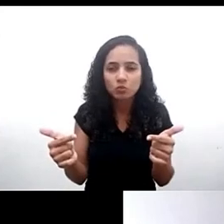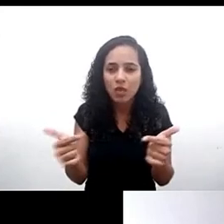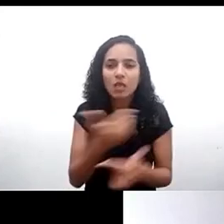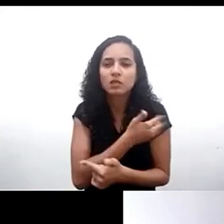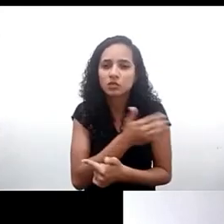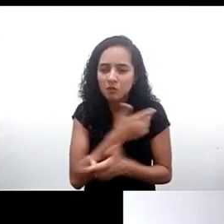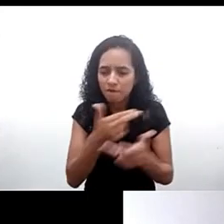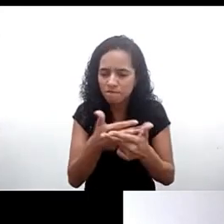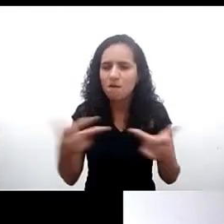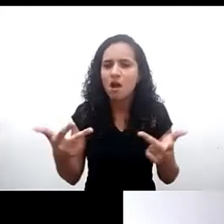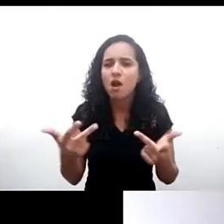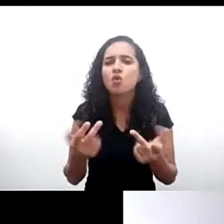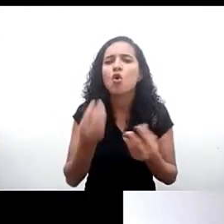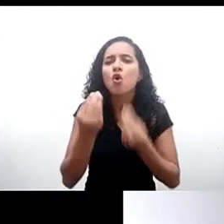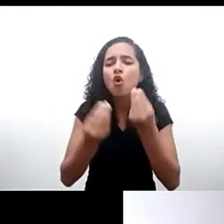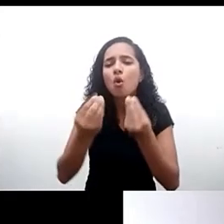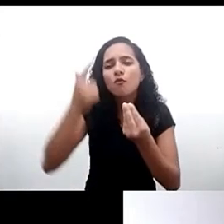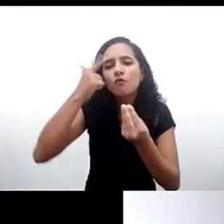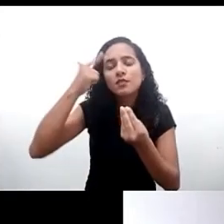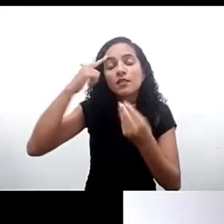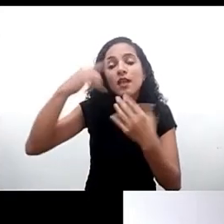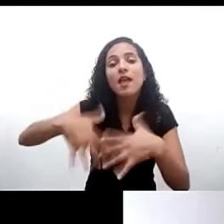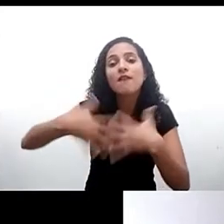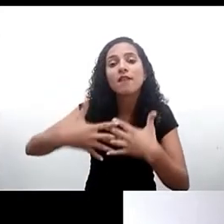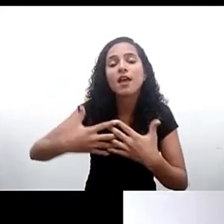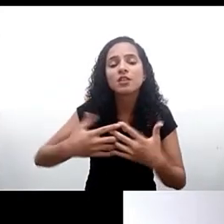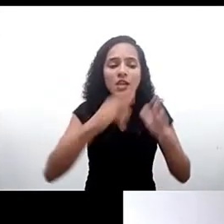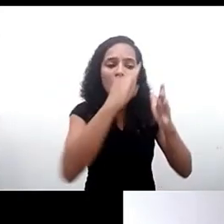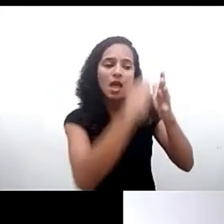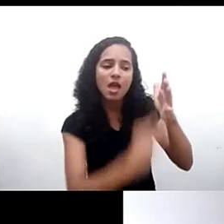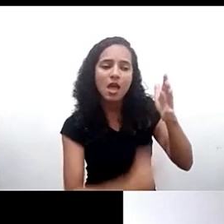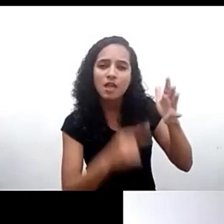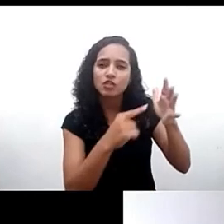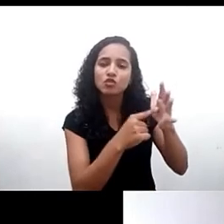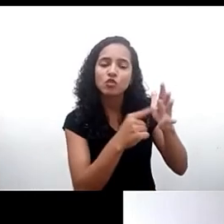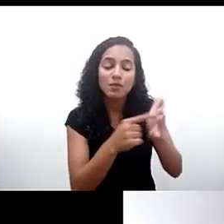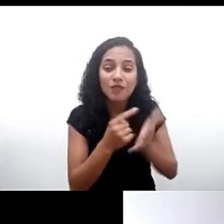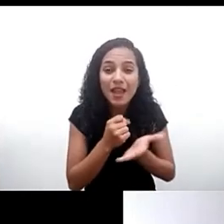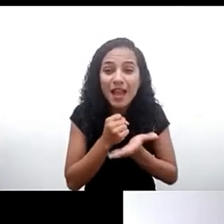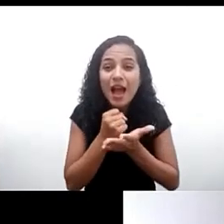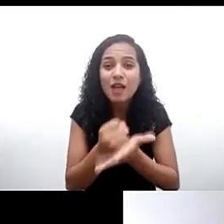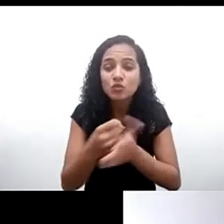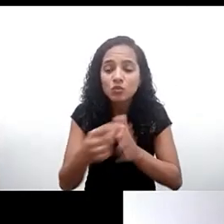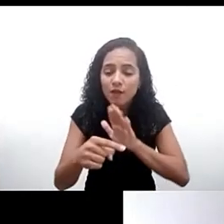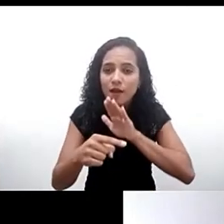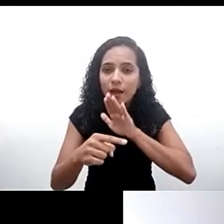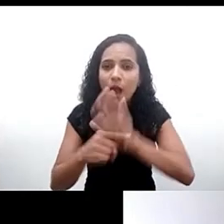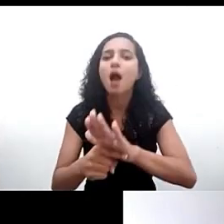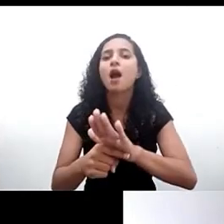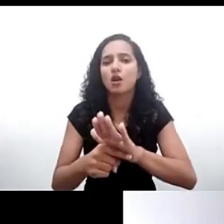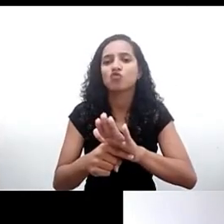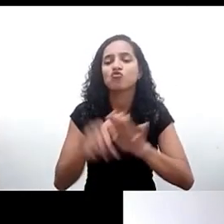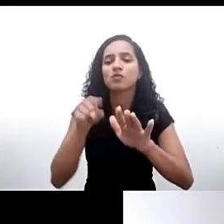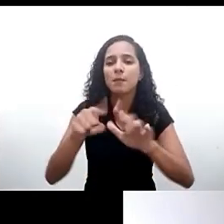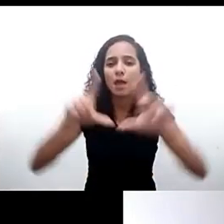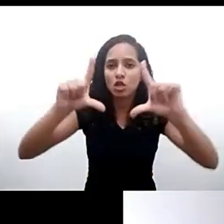Valéria como você acredita que o comentário pode contribuir para esse cenário que nós vivenciamos aqui na América Latina